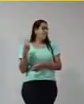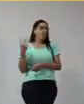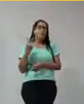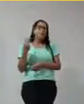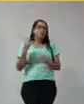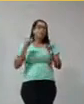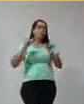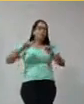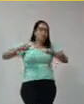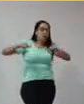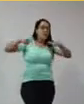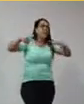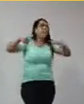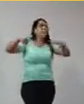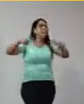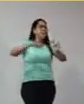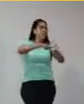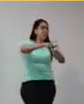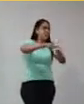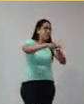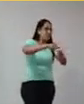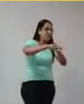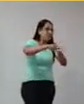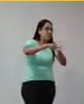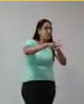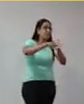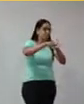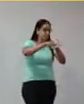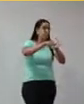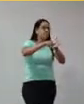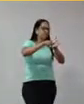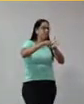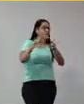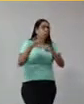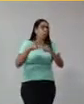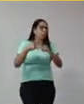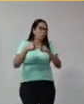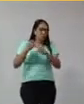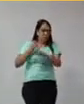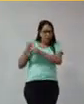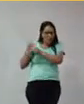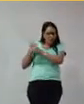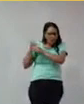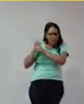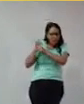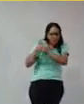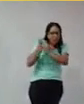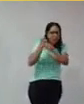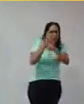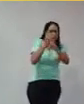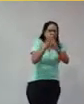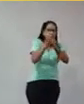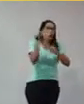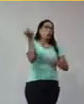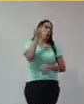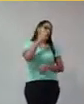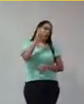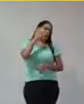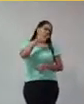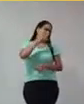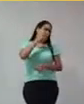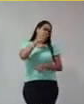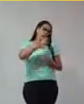incrível de pesquisa, que, ao longo desses anos todos, a gente já conseguiu produzir muito.